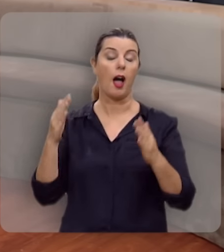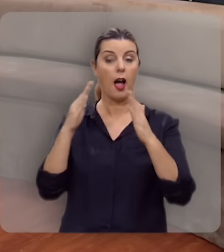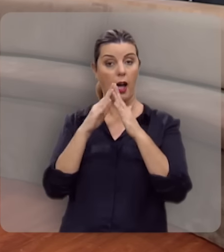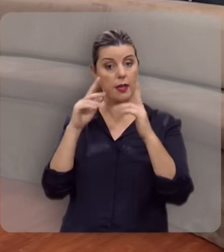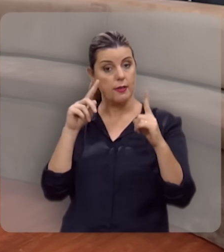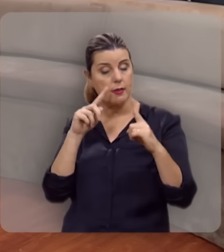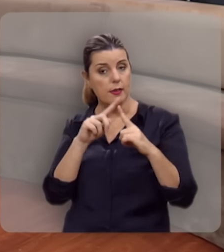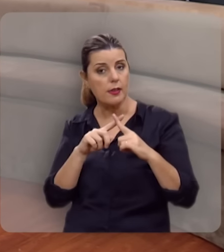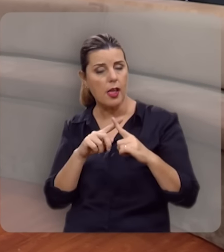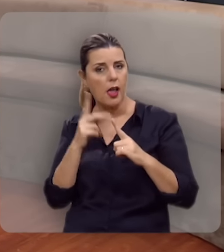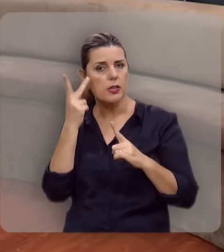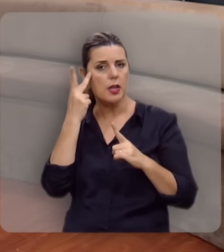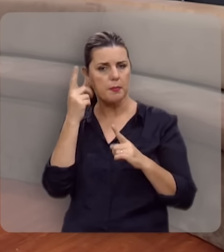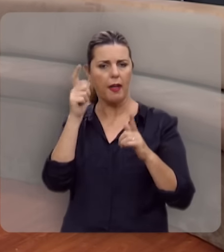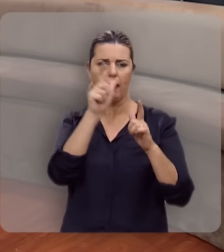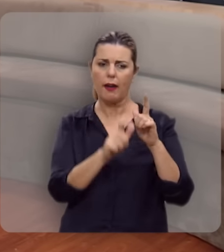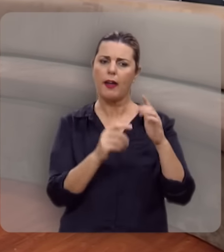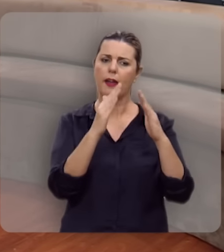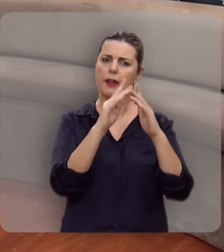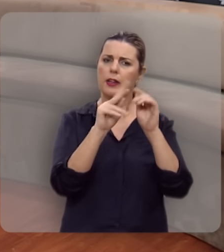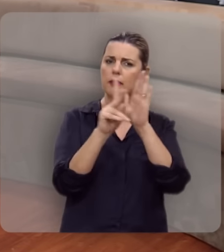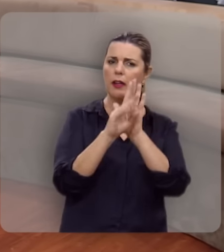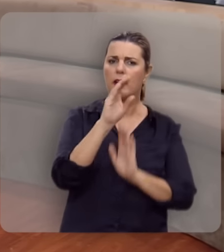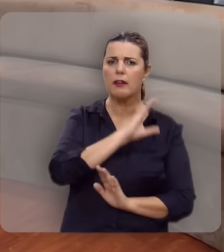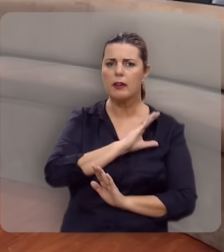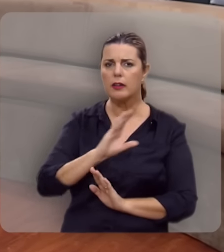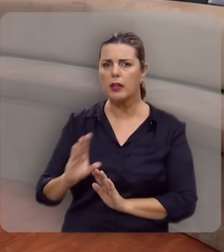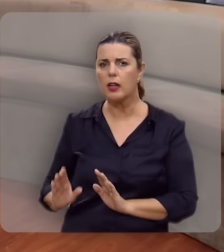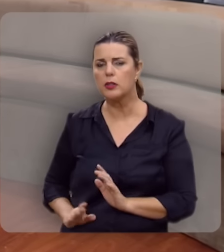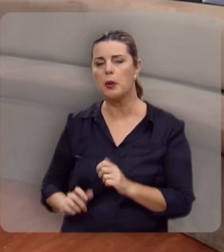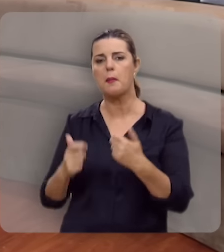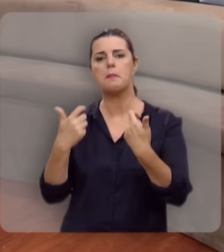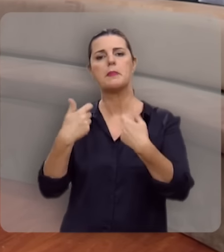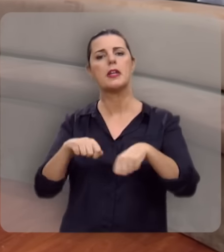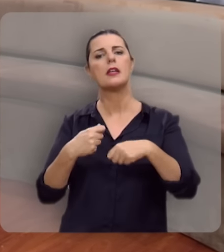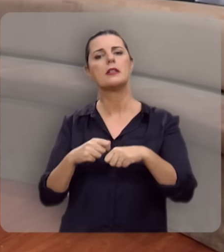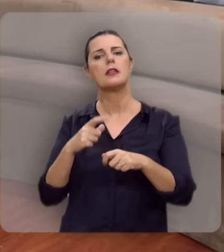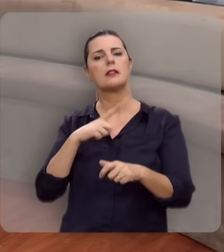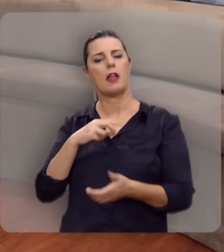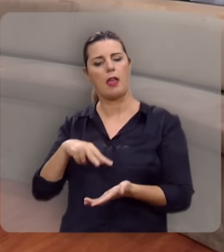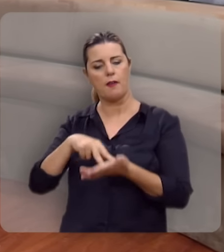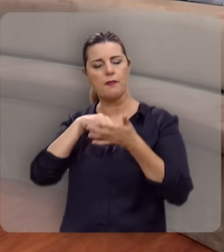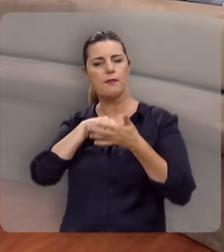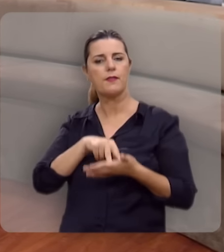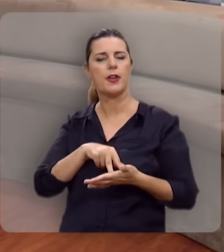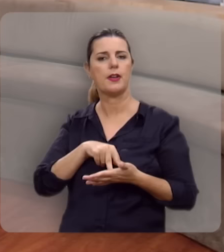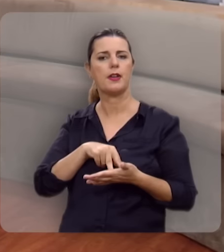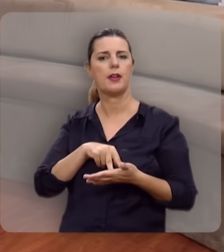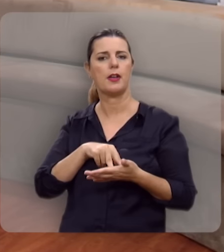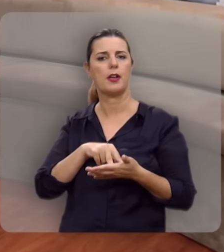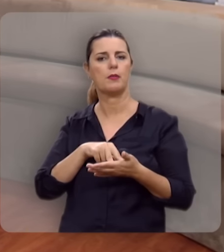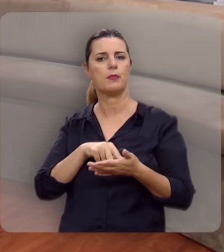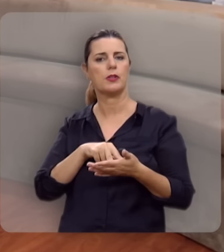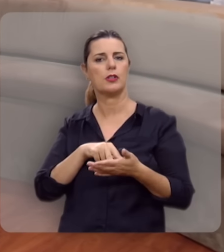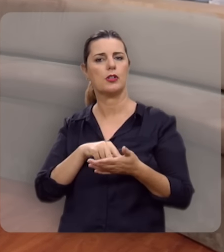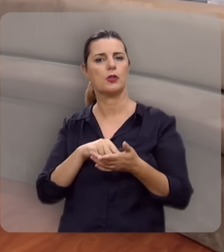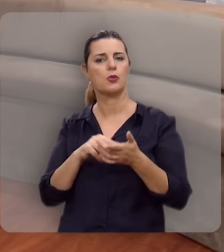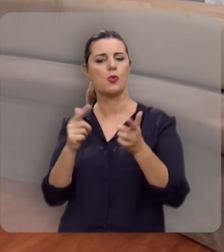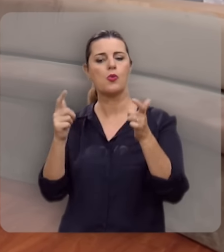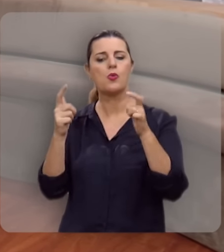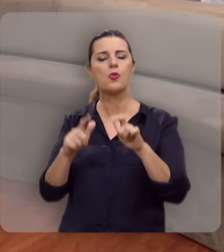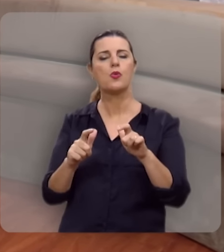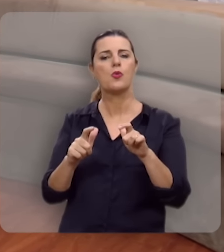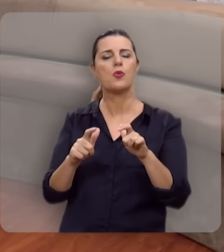A igreja, para ser igreja de Cristo, ela precisa estar plantada neste